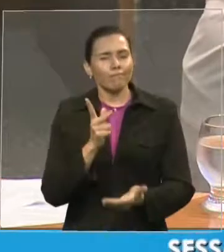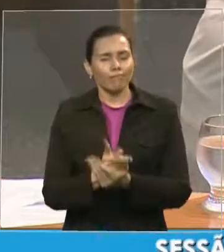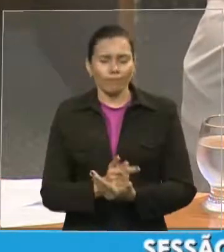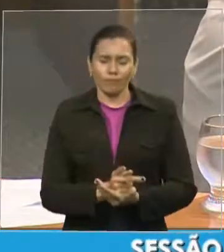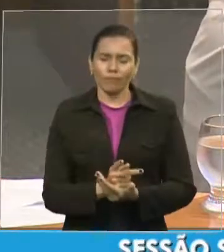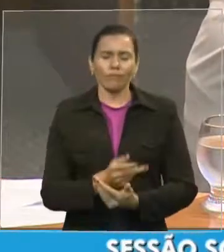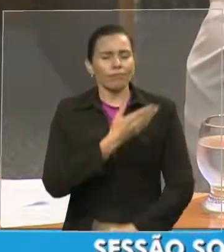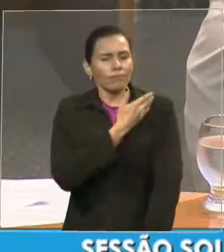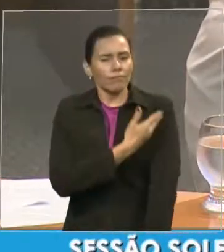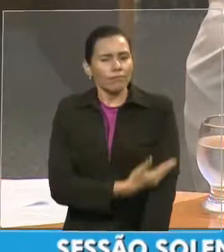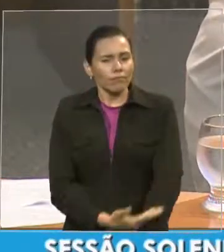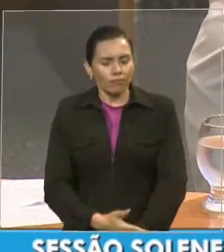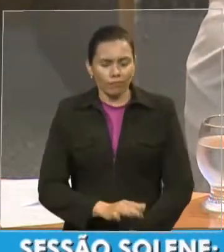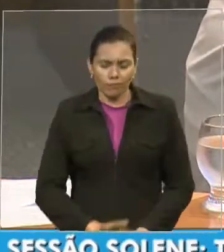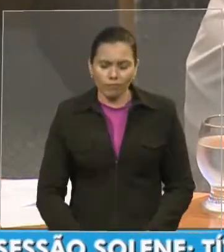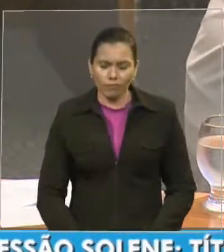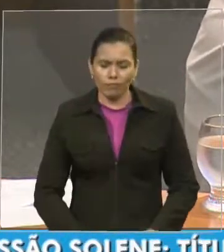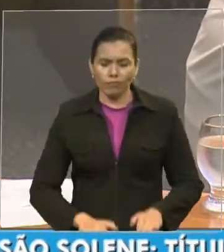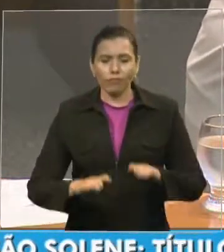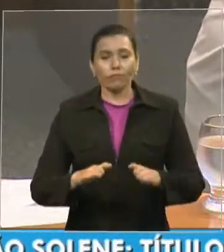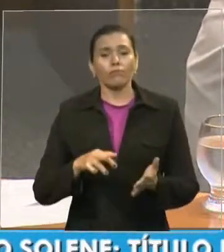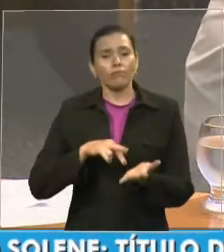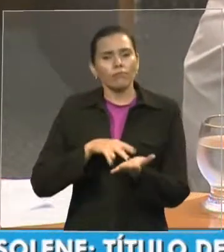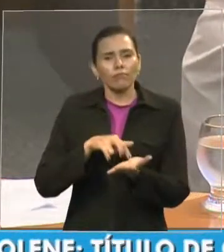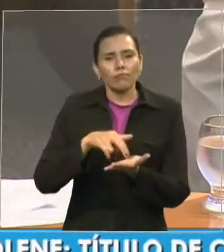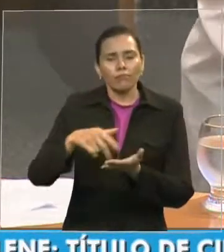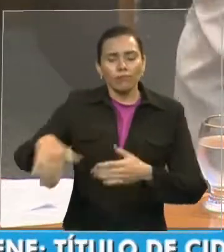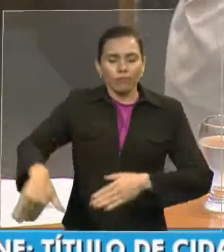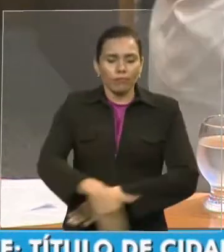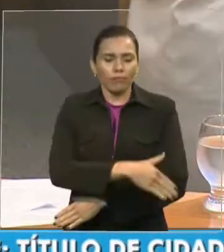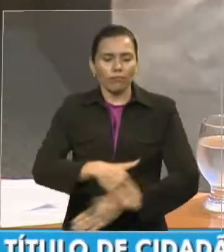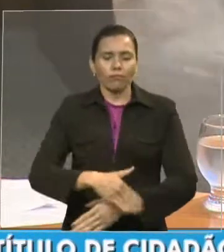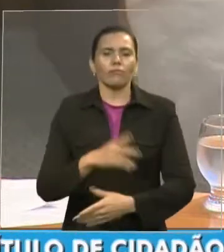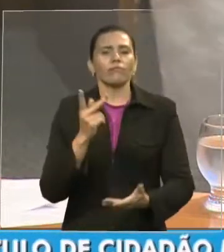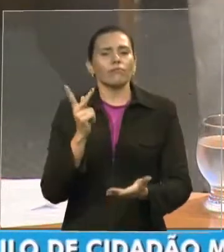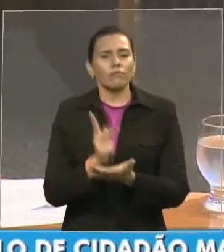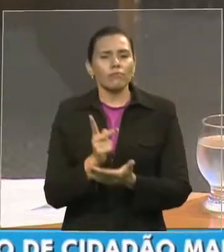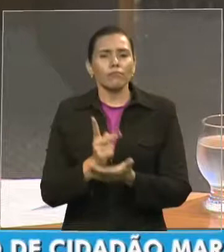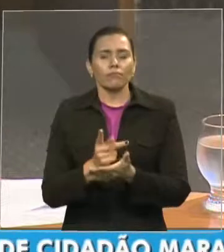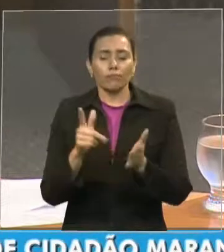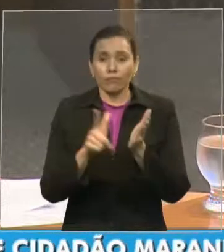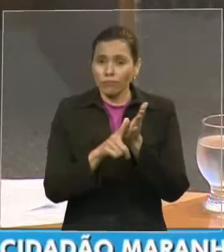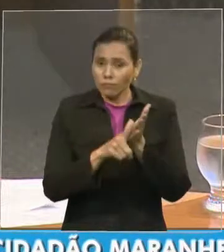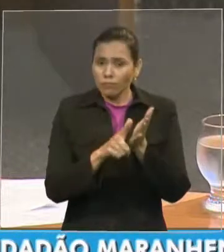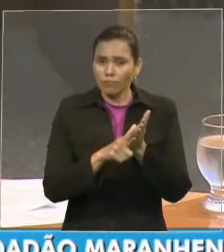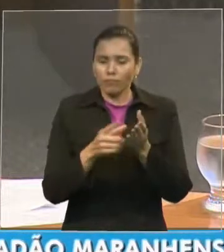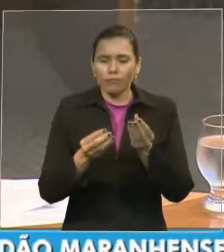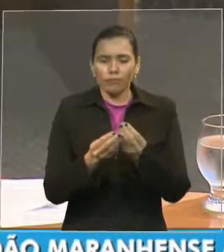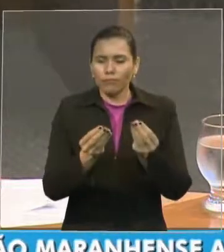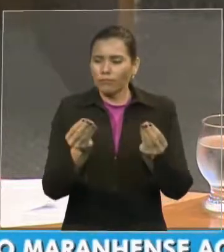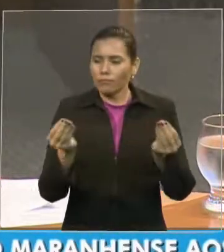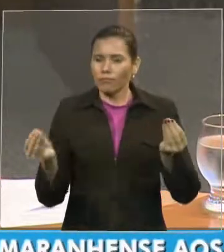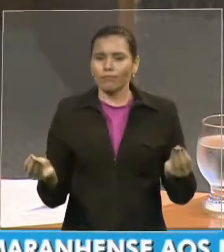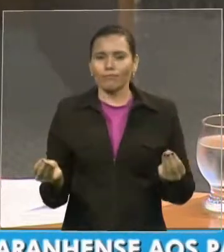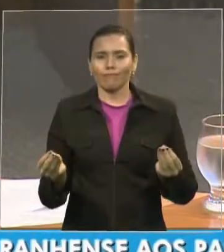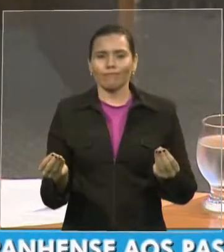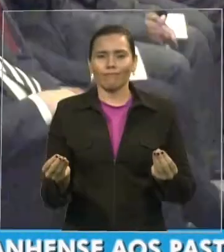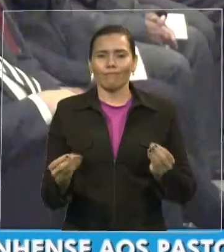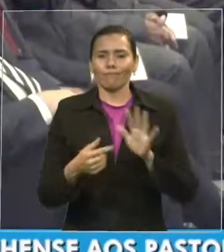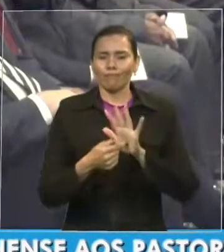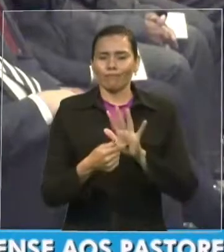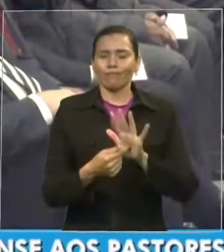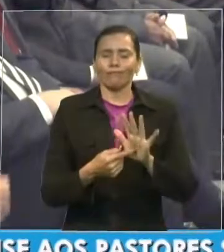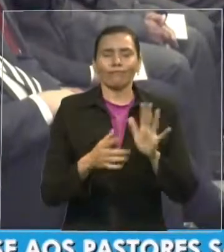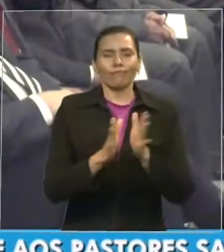com folheto para distribuir aos amigos. Nas escolas, por onde passou, fundou o